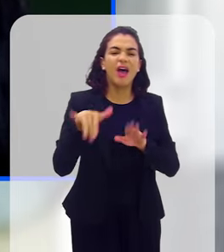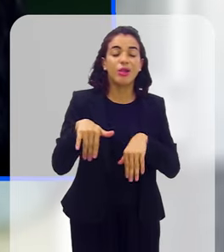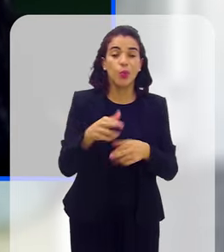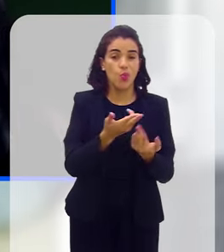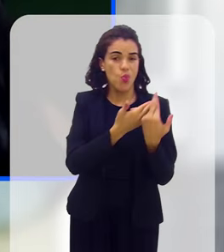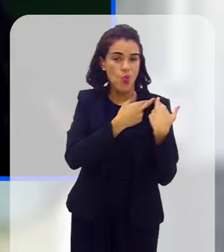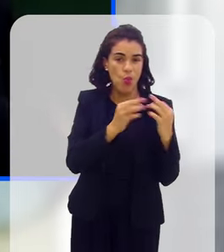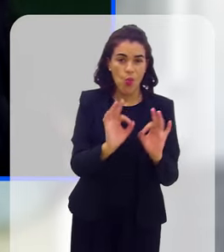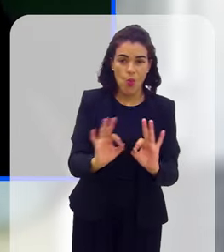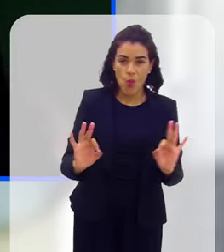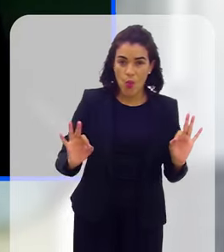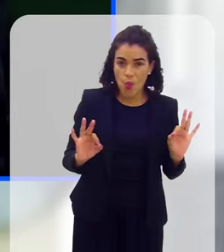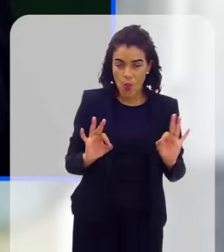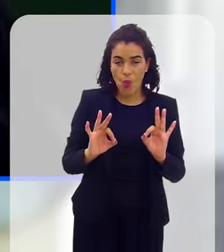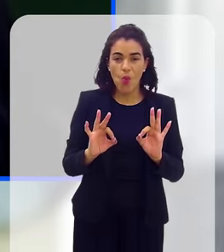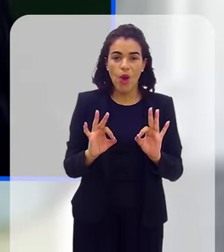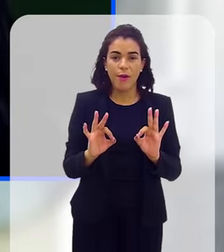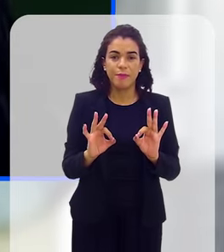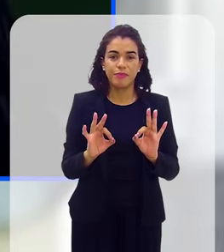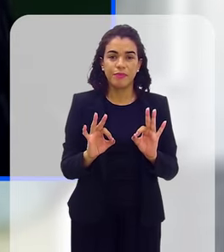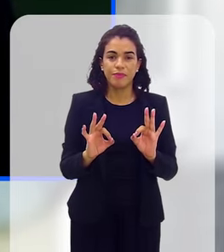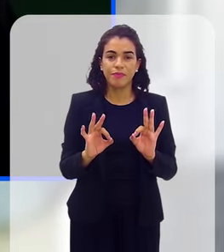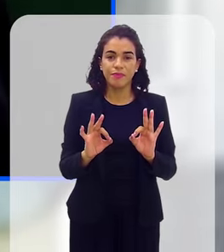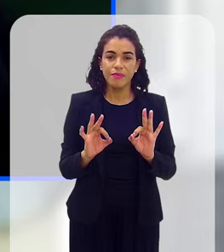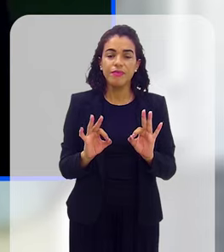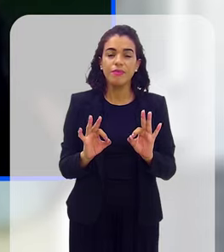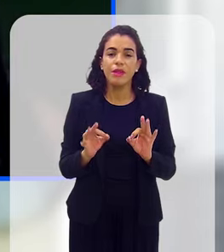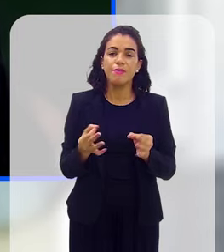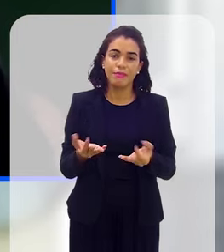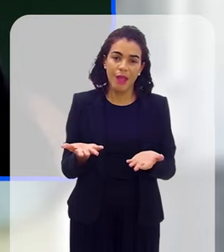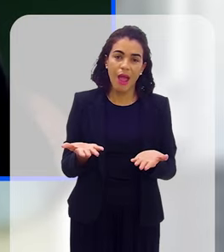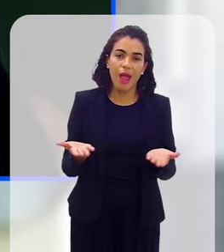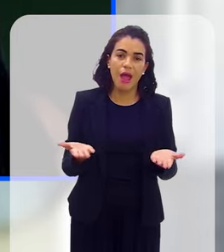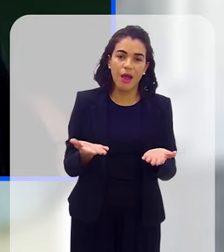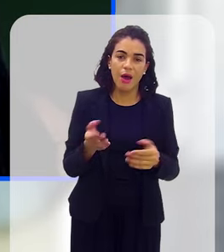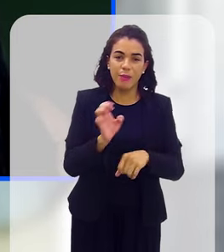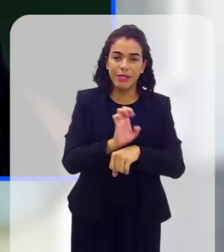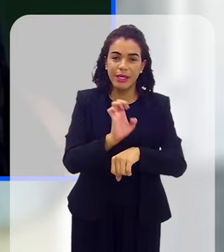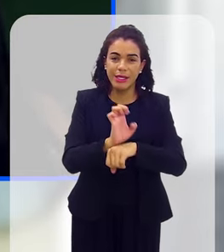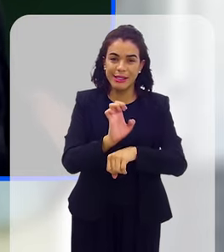responsável, que não é com ela, vem o Estado